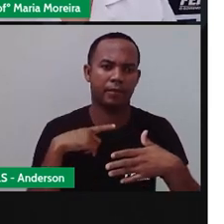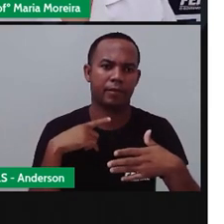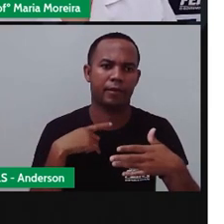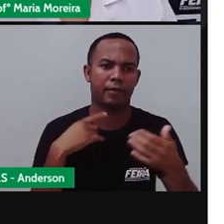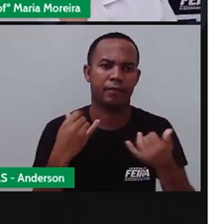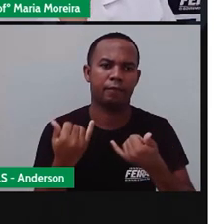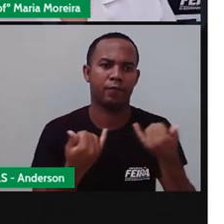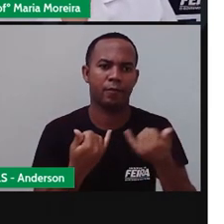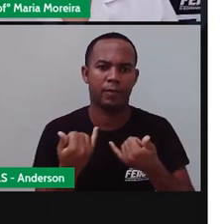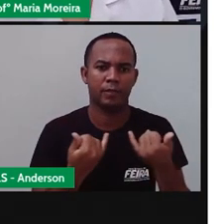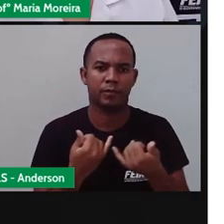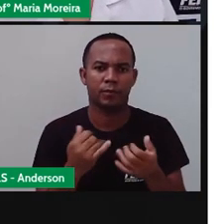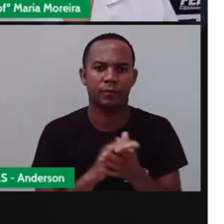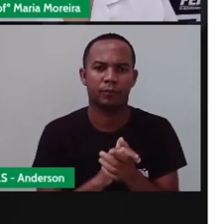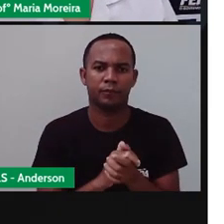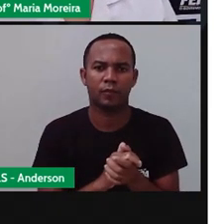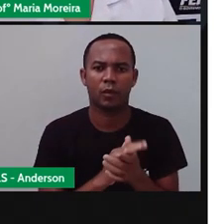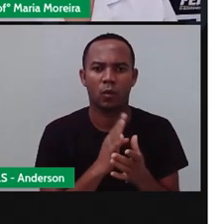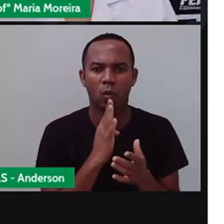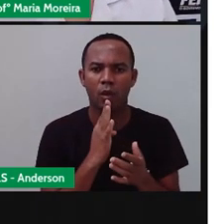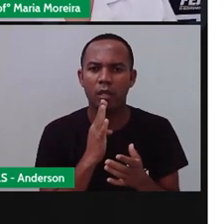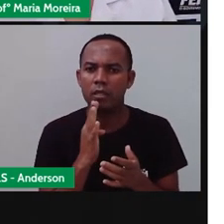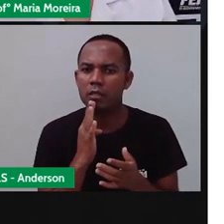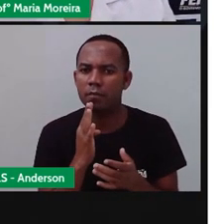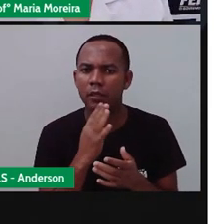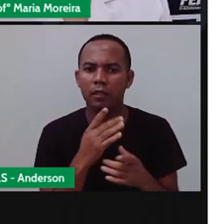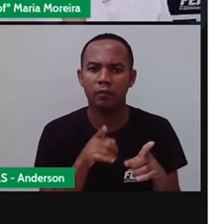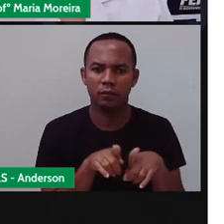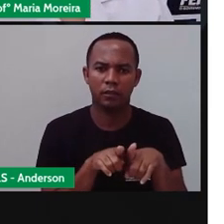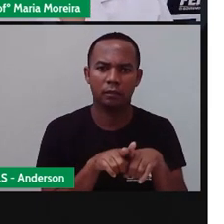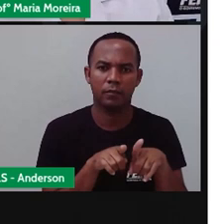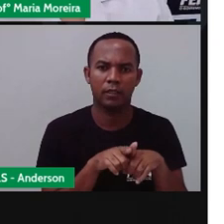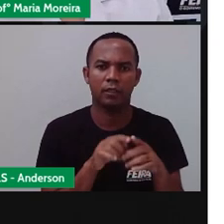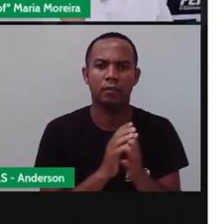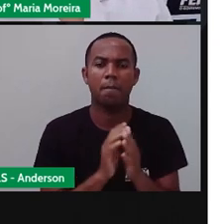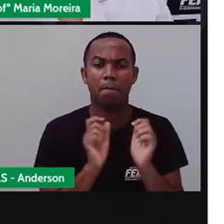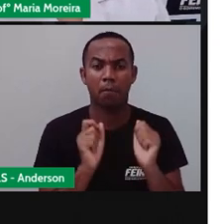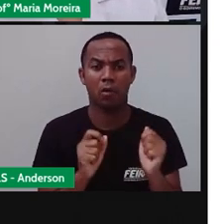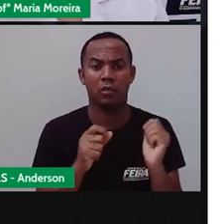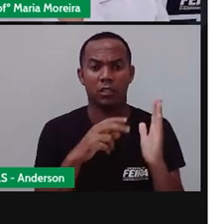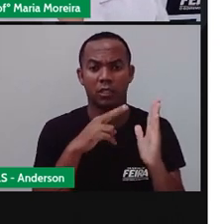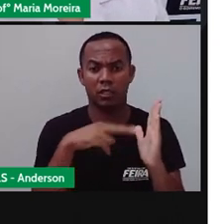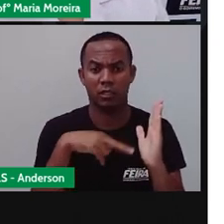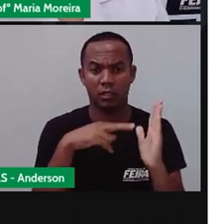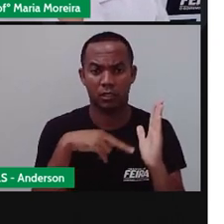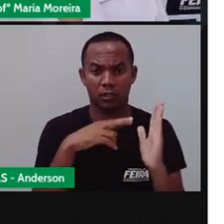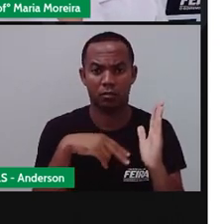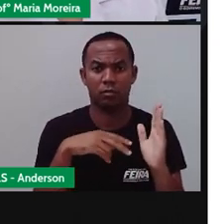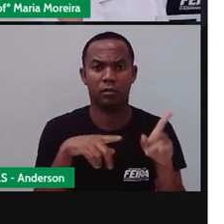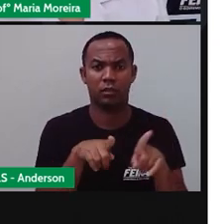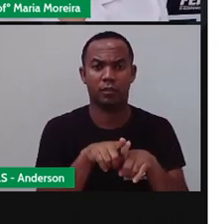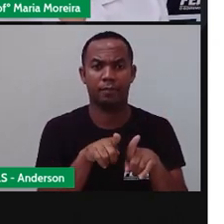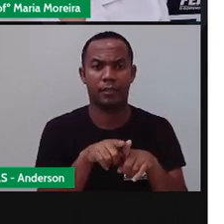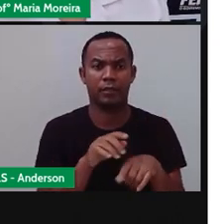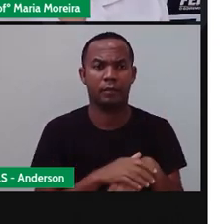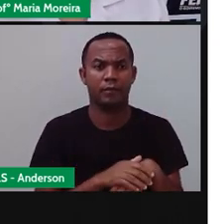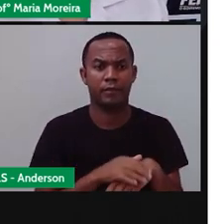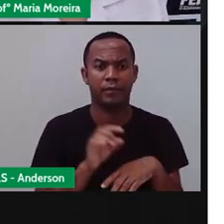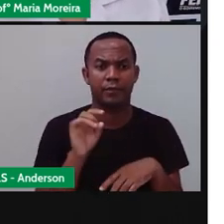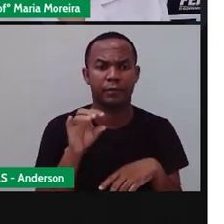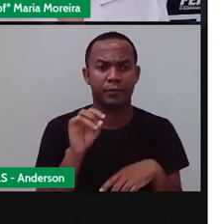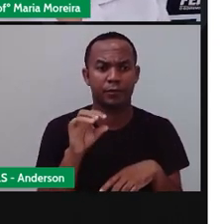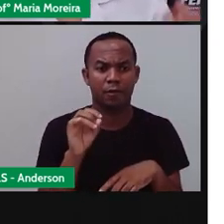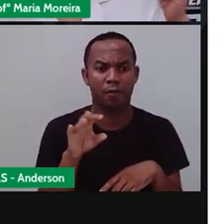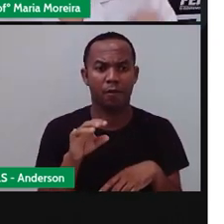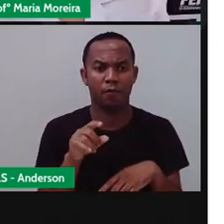Informações, né? Conhecimento. Os mapas podem ser lidos. Por isso que a Pró falou. Olha, não é só você ter um